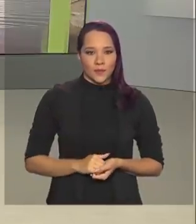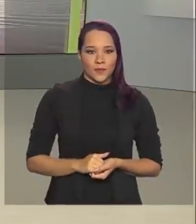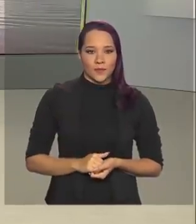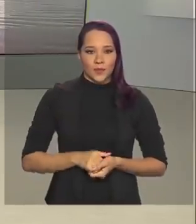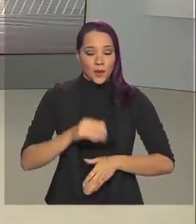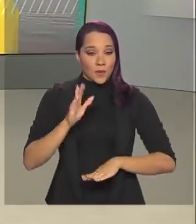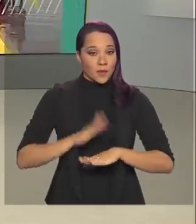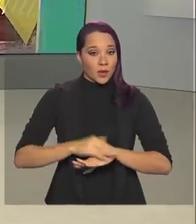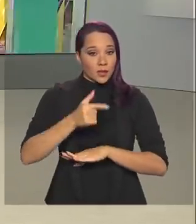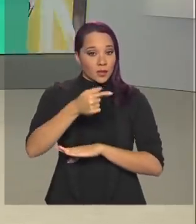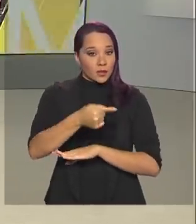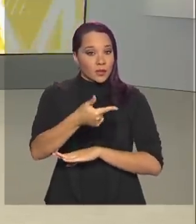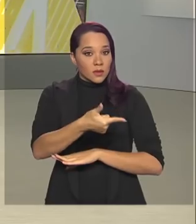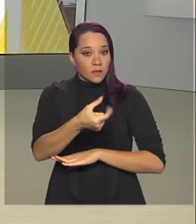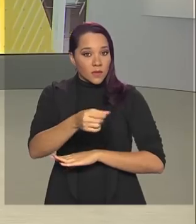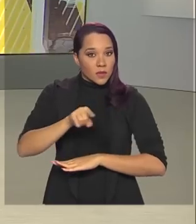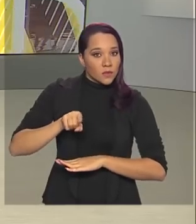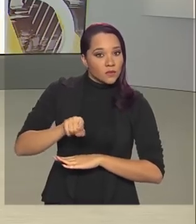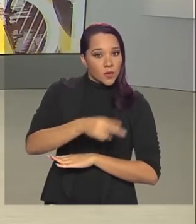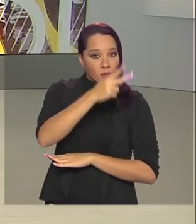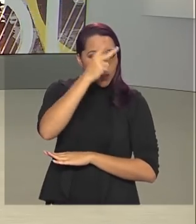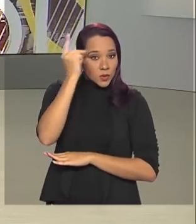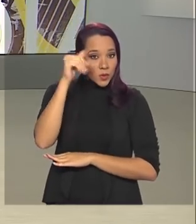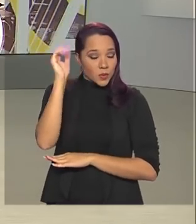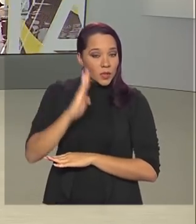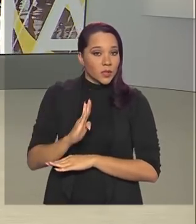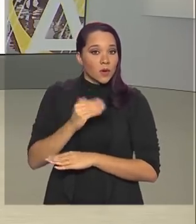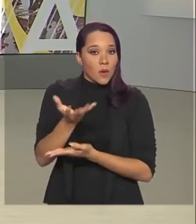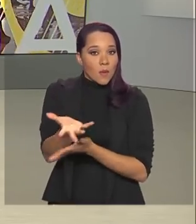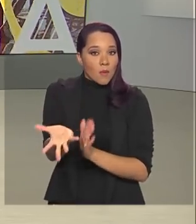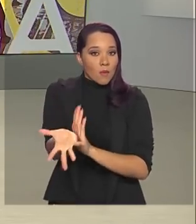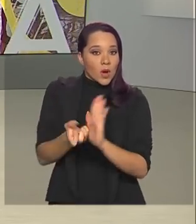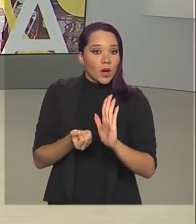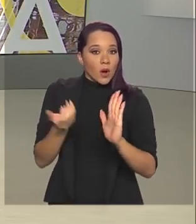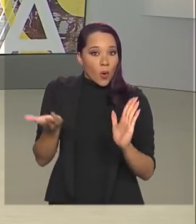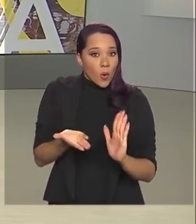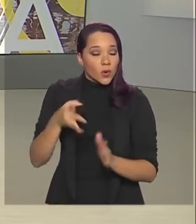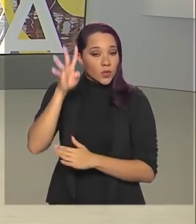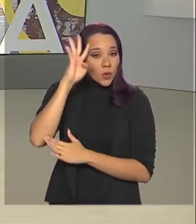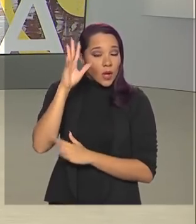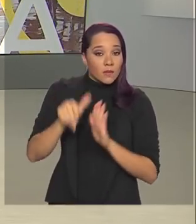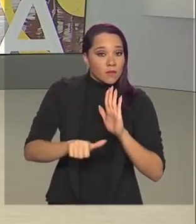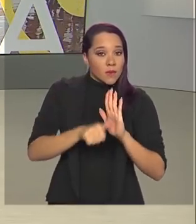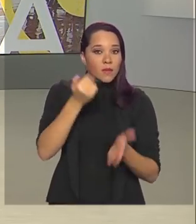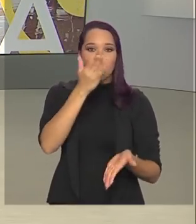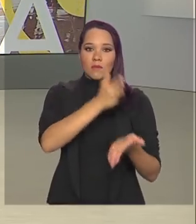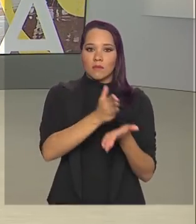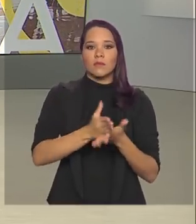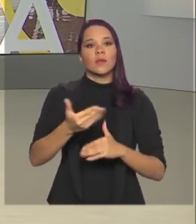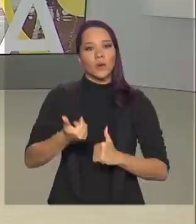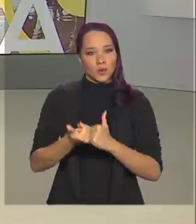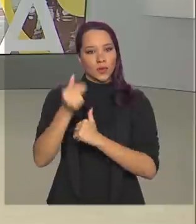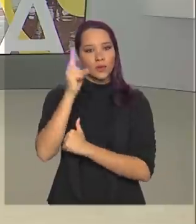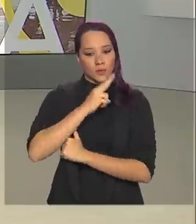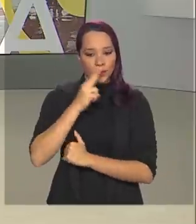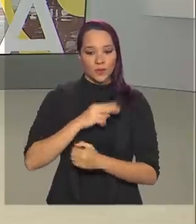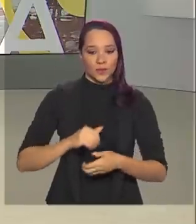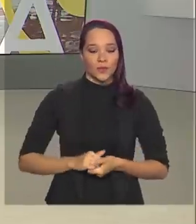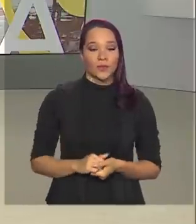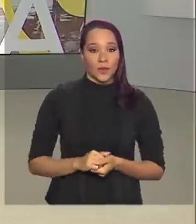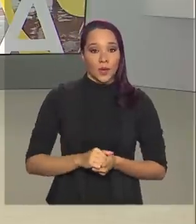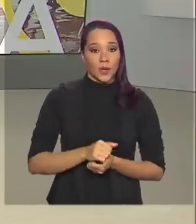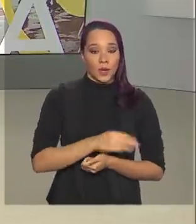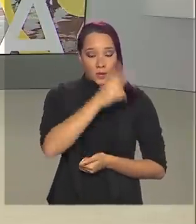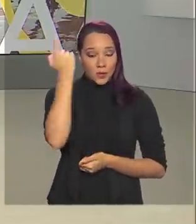Mais de 720 mil brasileiros recebem, nesta quarta-feira, a primeira parcela do auxílio emergencial. Os